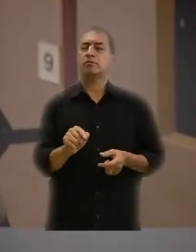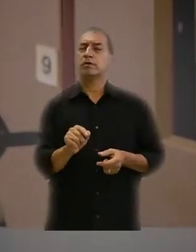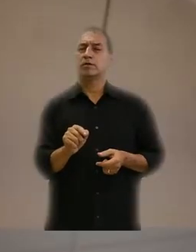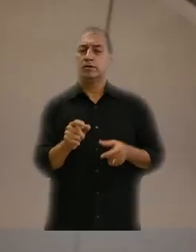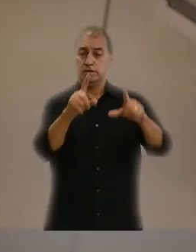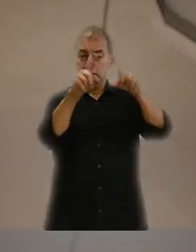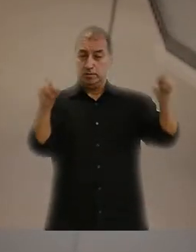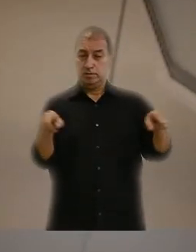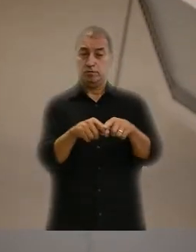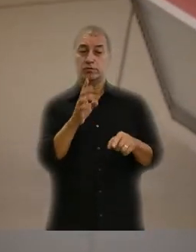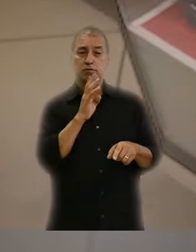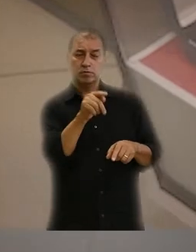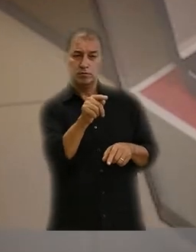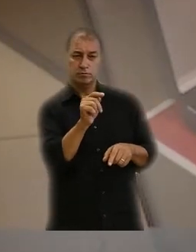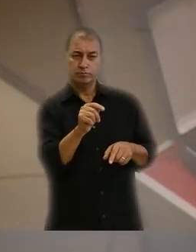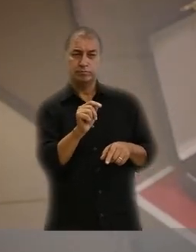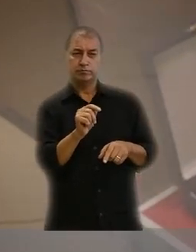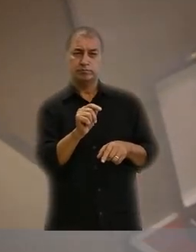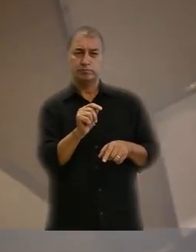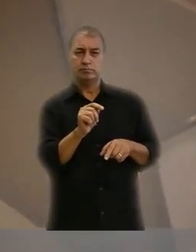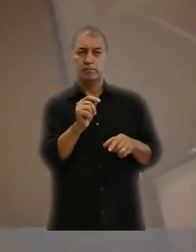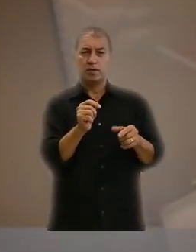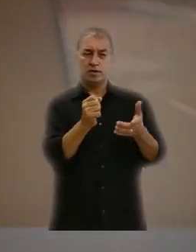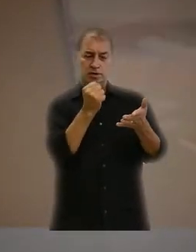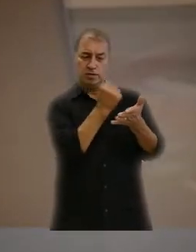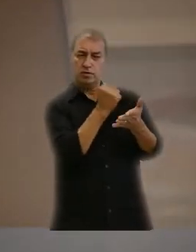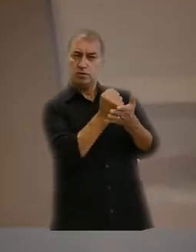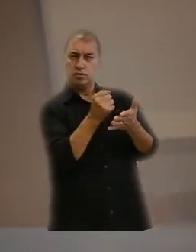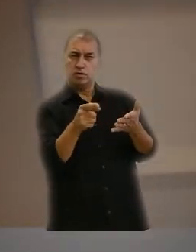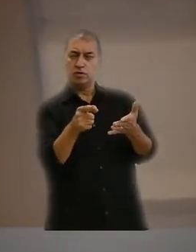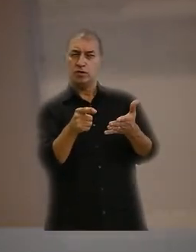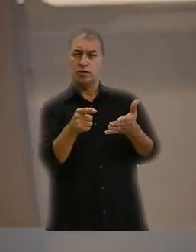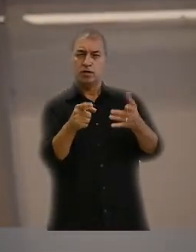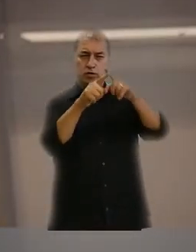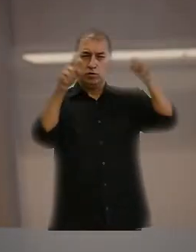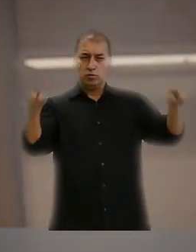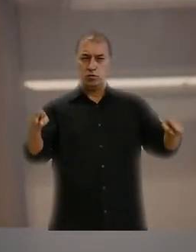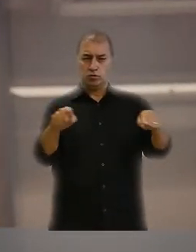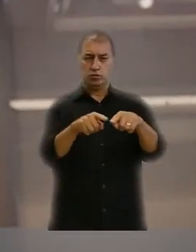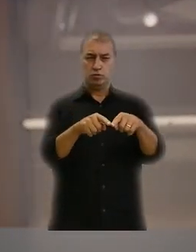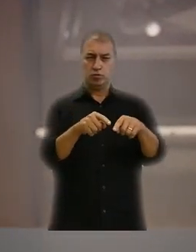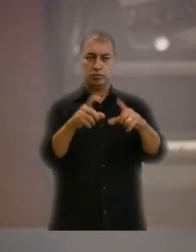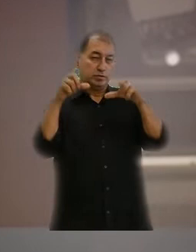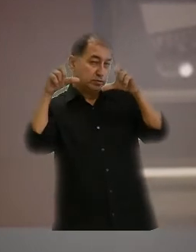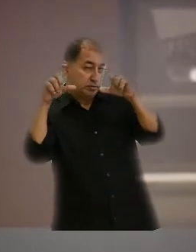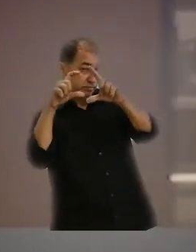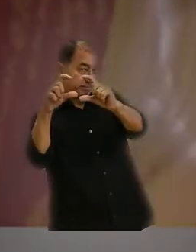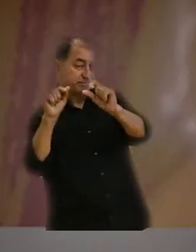Neste espaço, também estão expostas as insígnias e os correspondentes diplomas e fotografias.